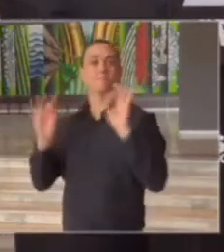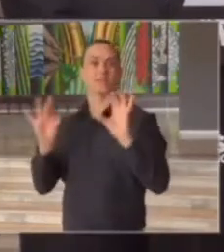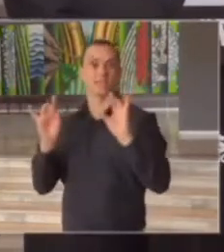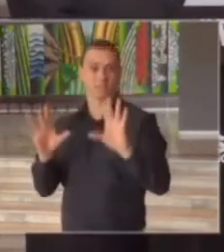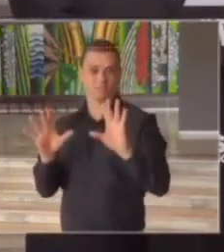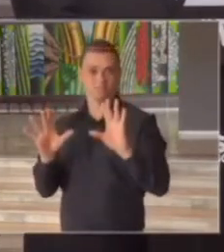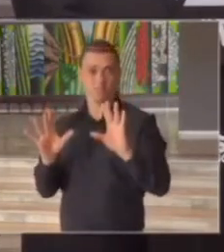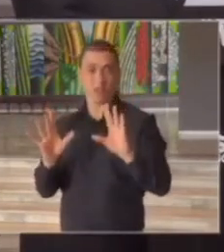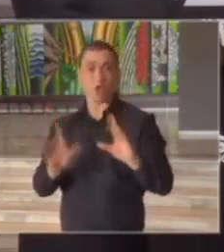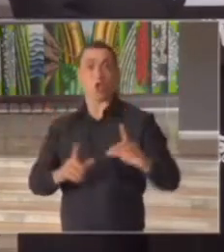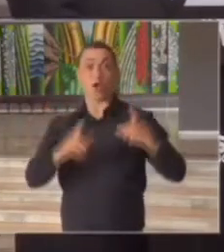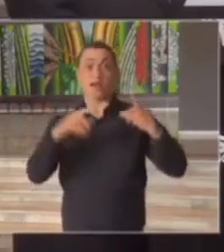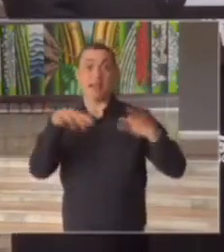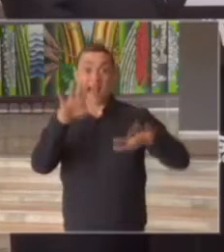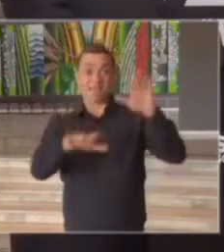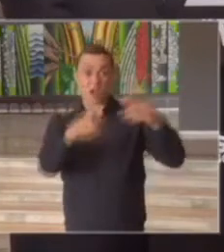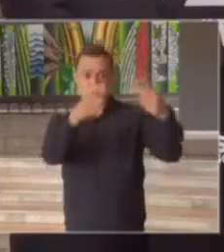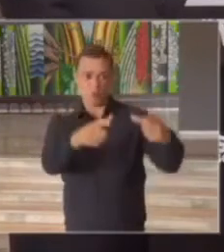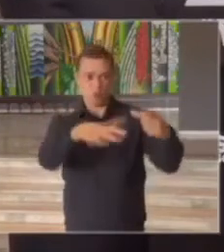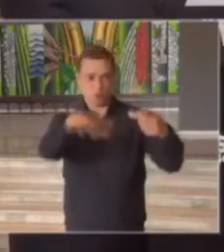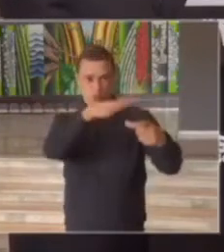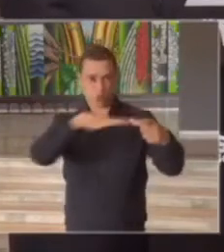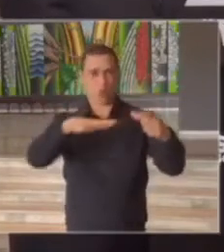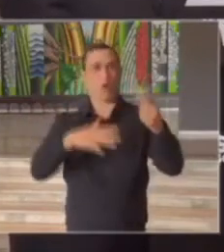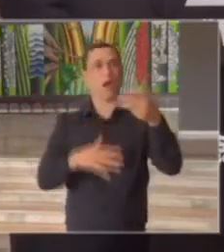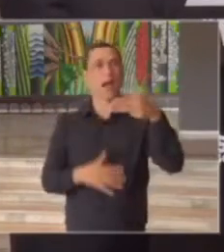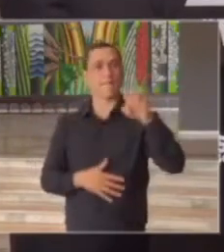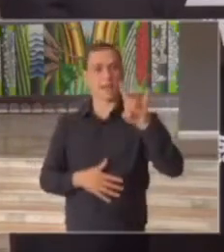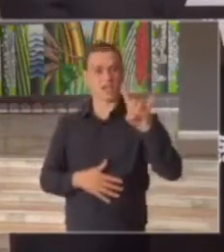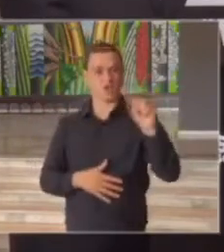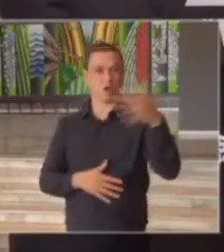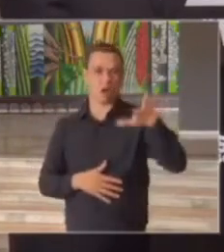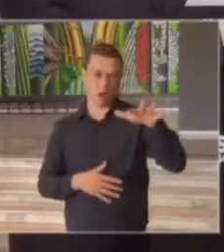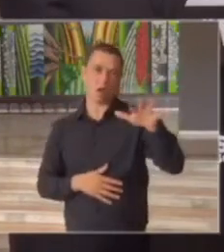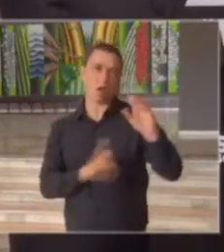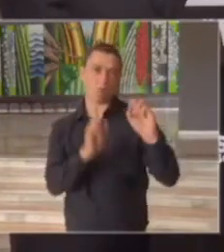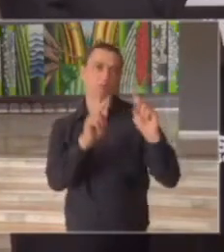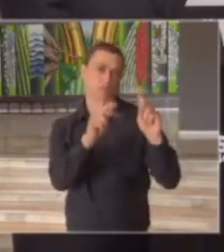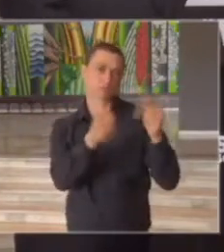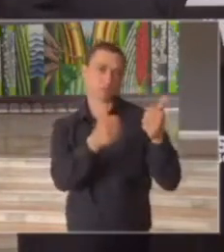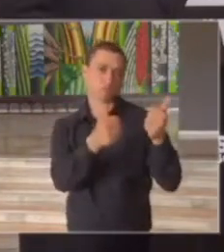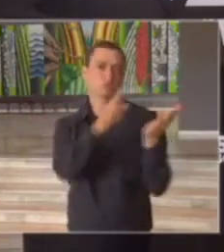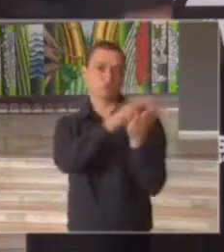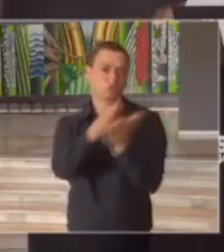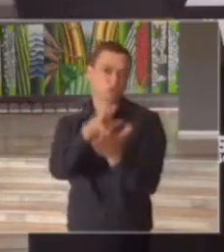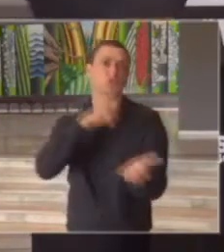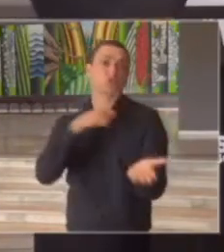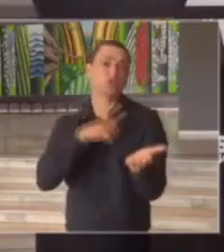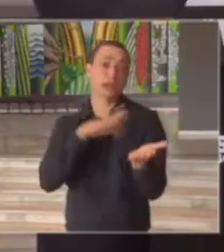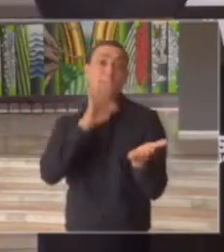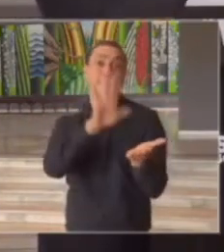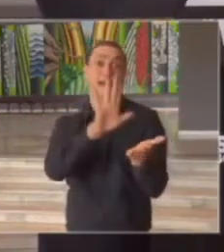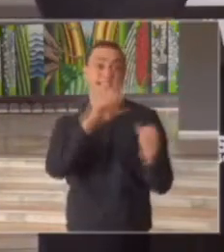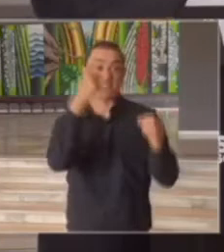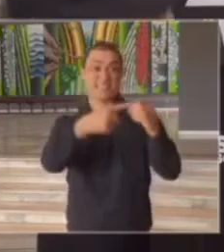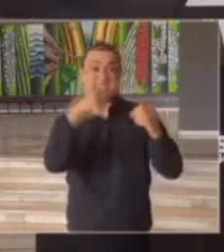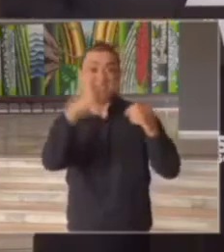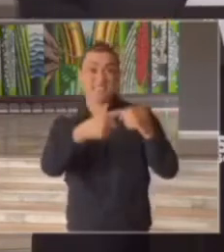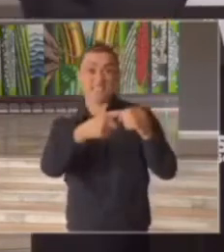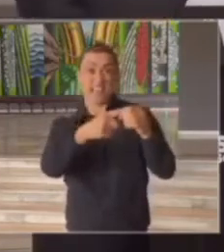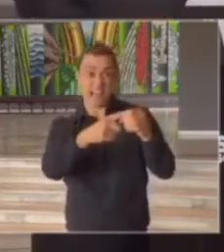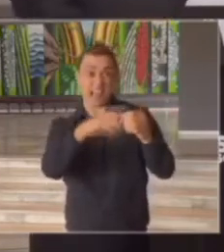leitos mas esses municípios estão entrando numa zona mais perigosa